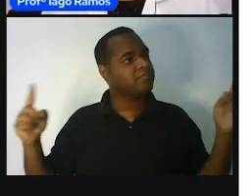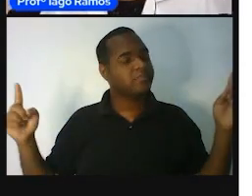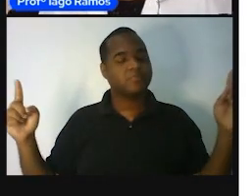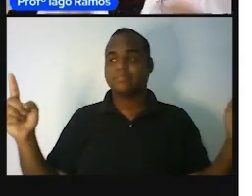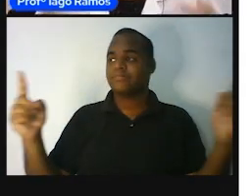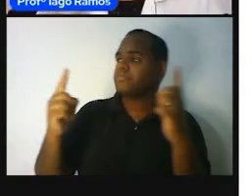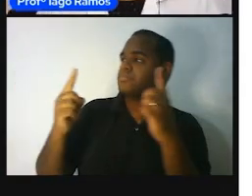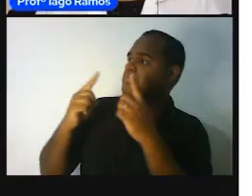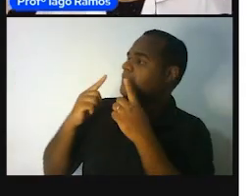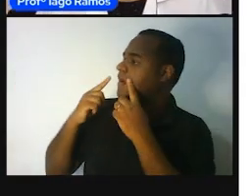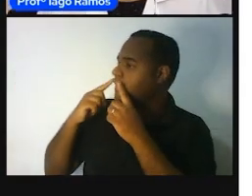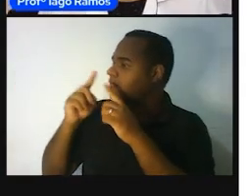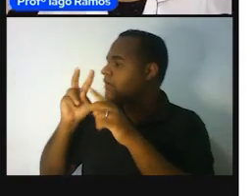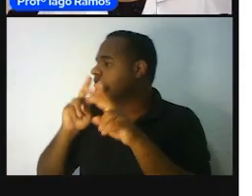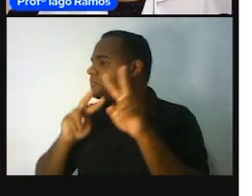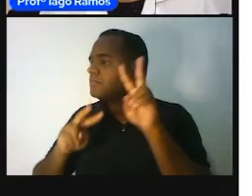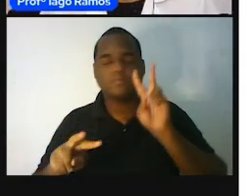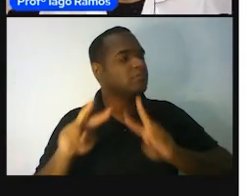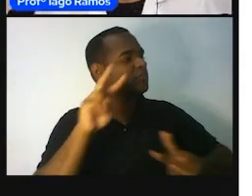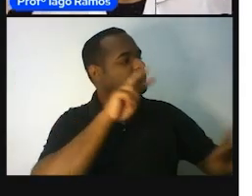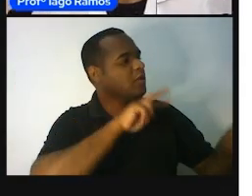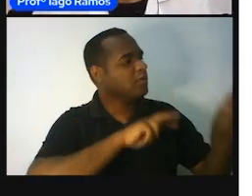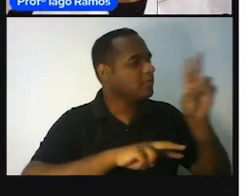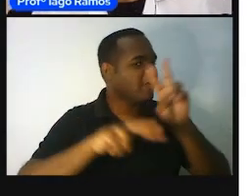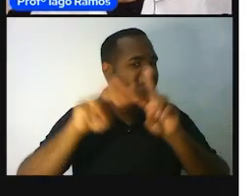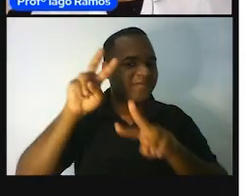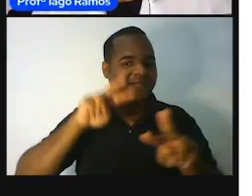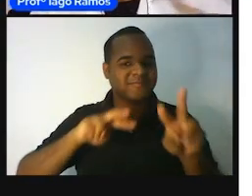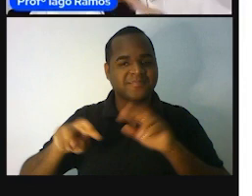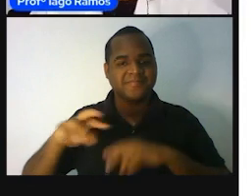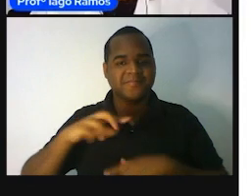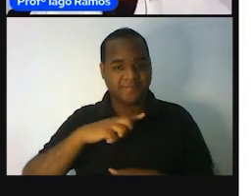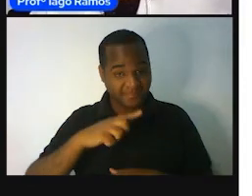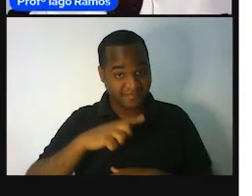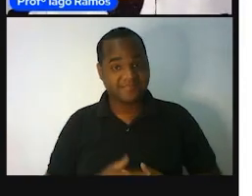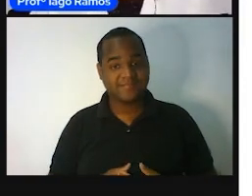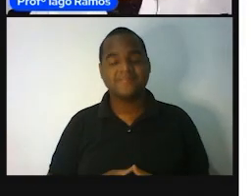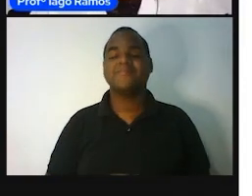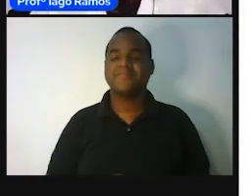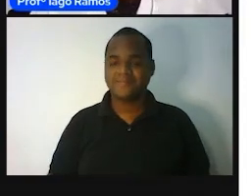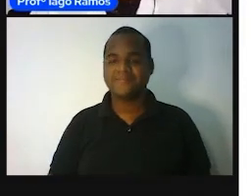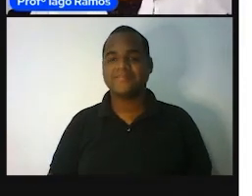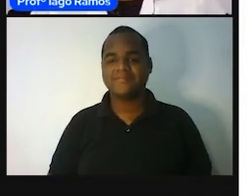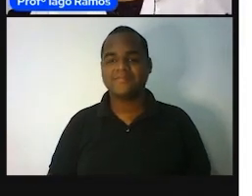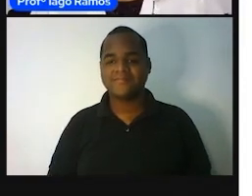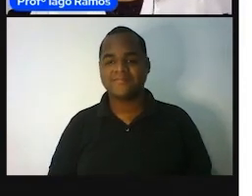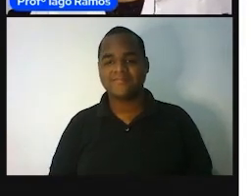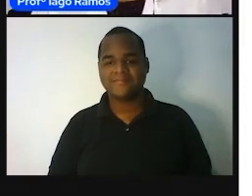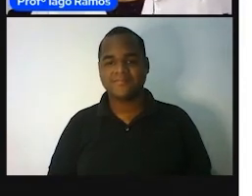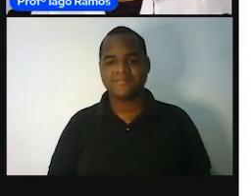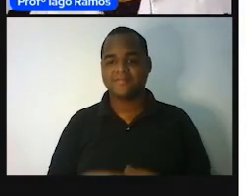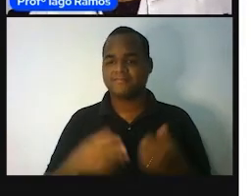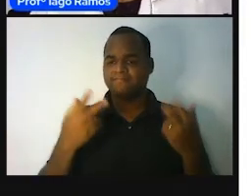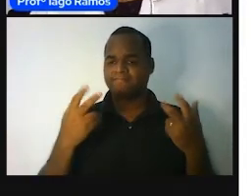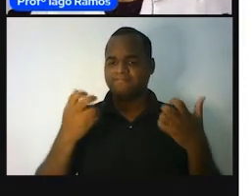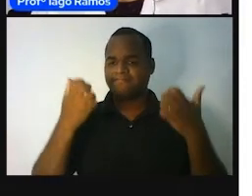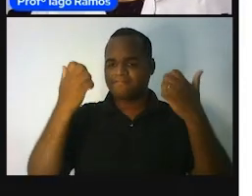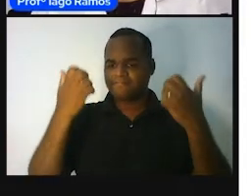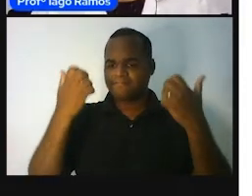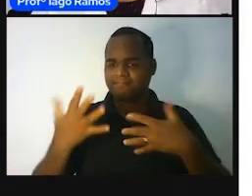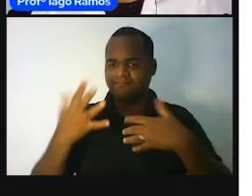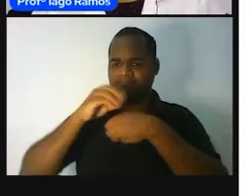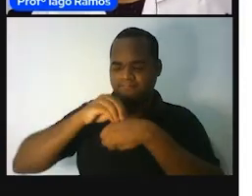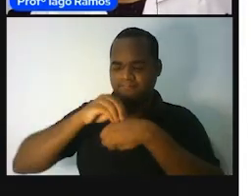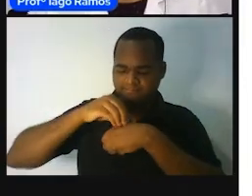a nossa volta. Eu falei muito isso nessa aula, né? Então, o que é que o rolo aponha